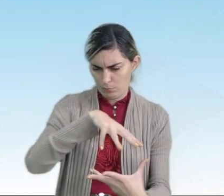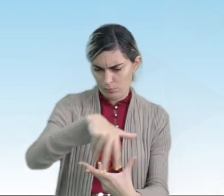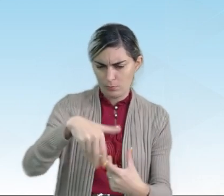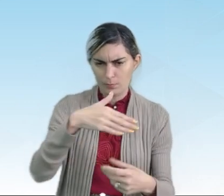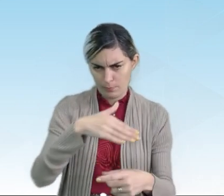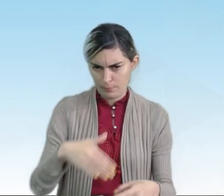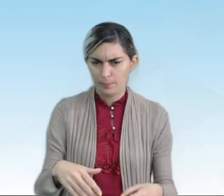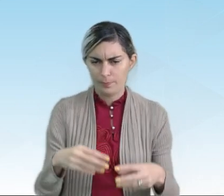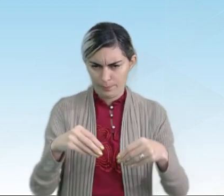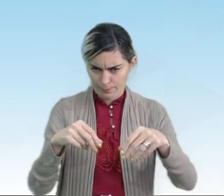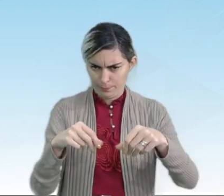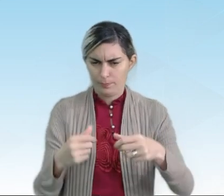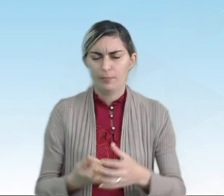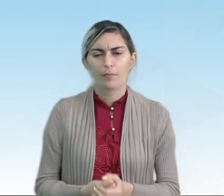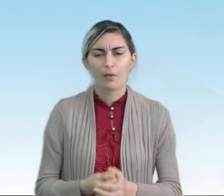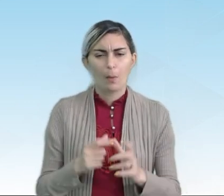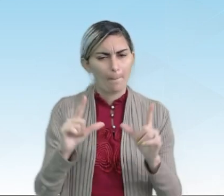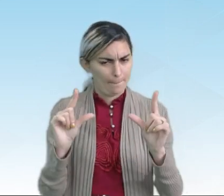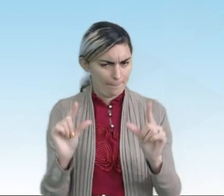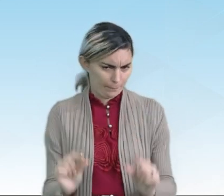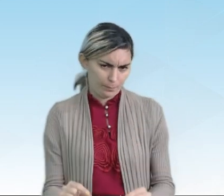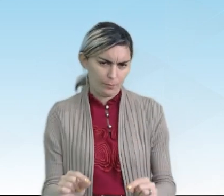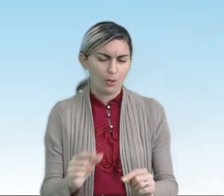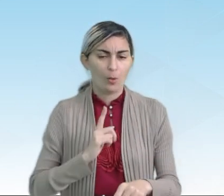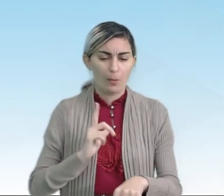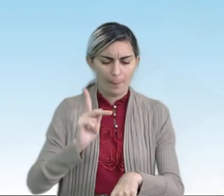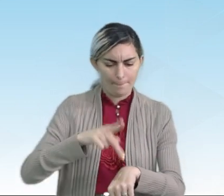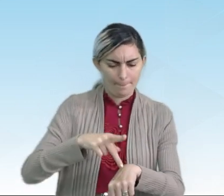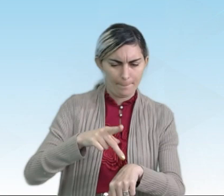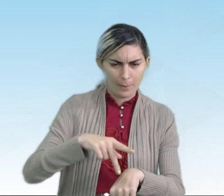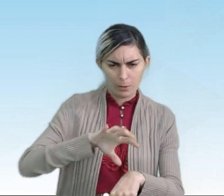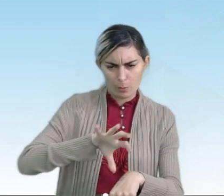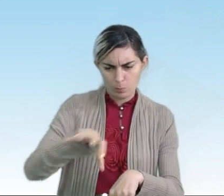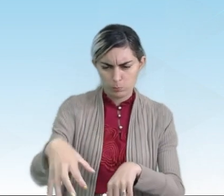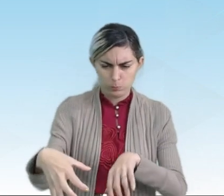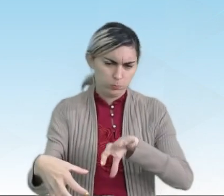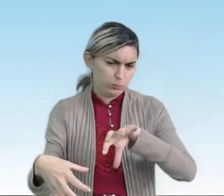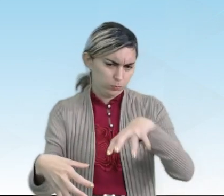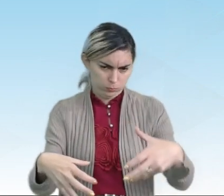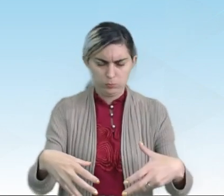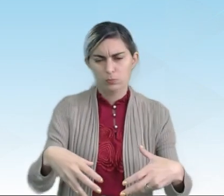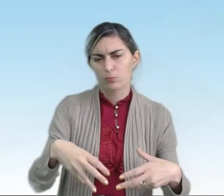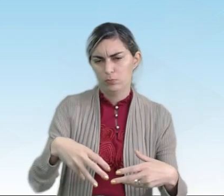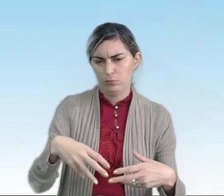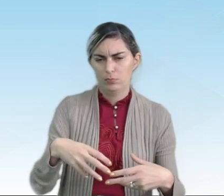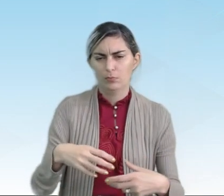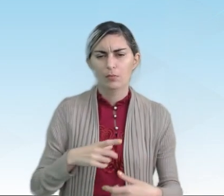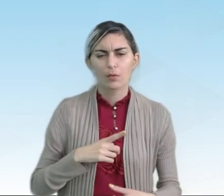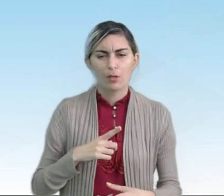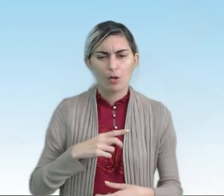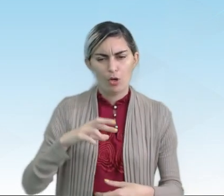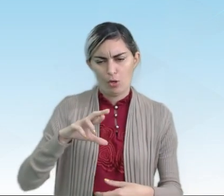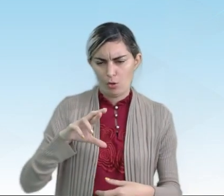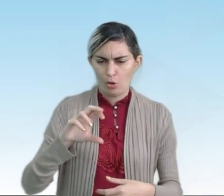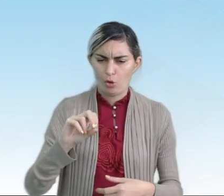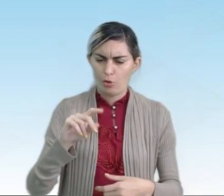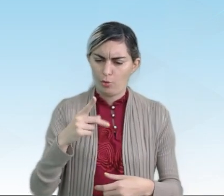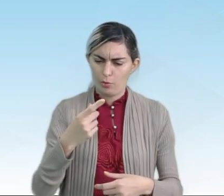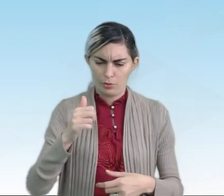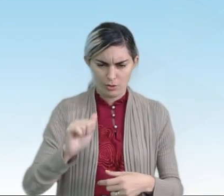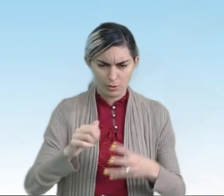existam em menor quantidade do que as rochas metamórficas e magmáticas. As rochas